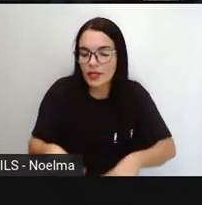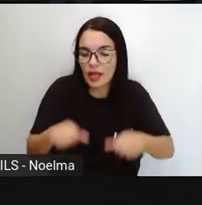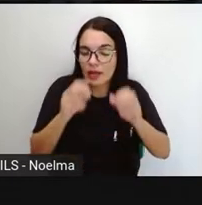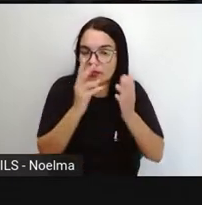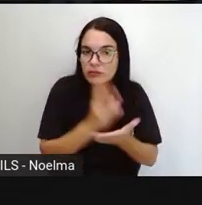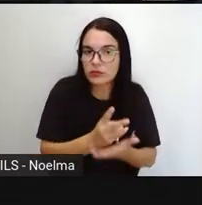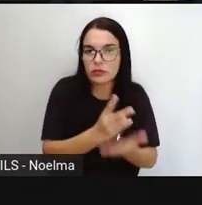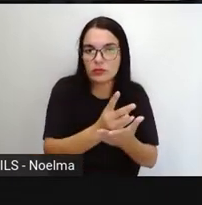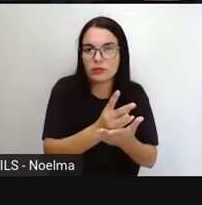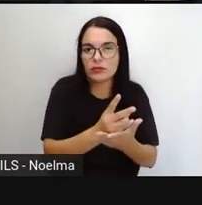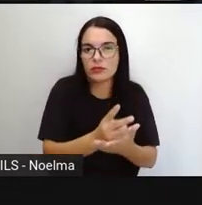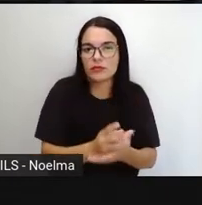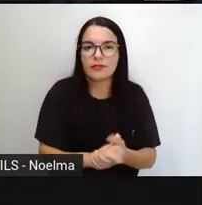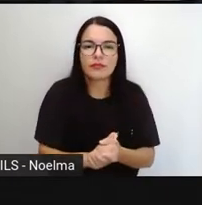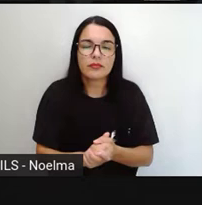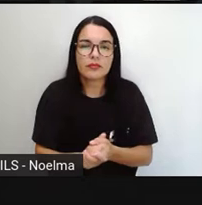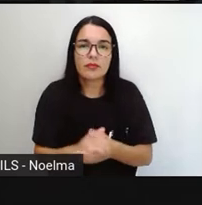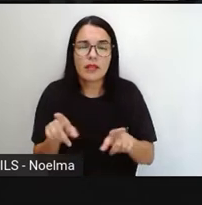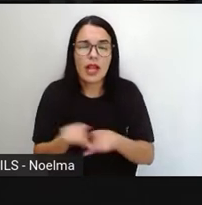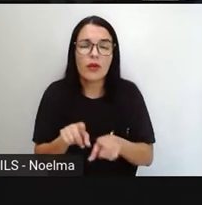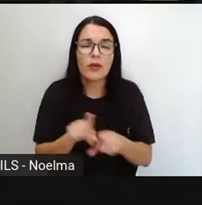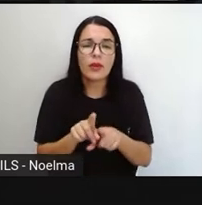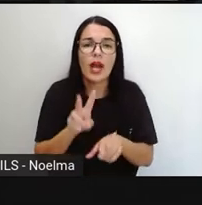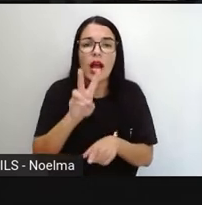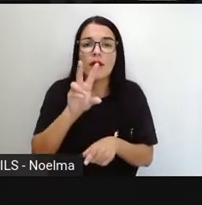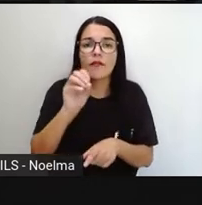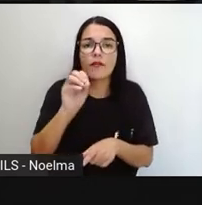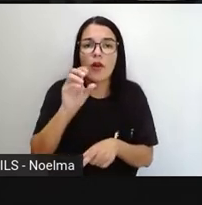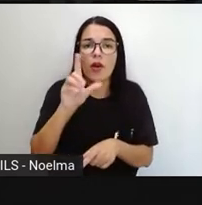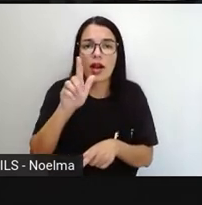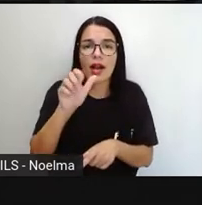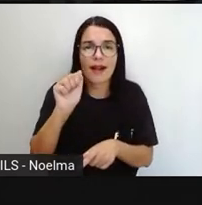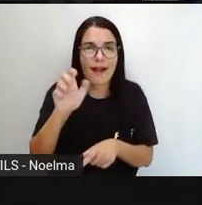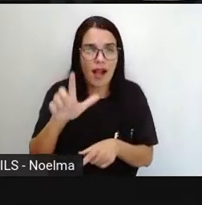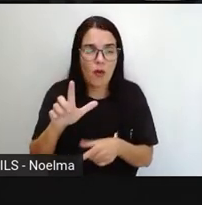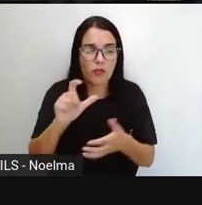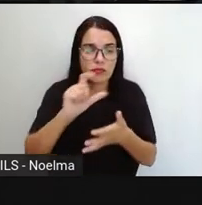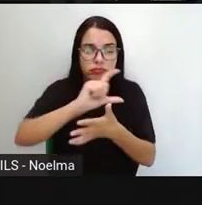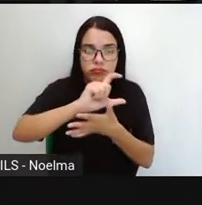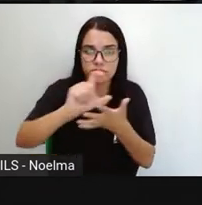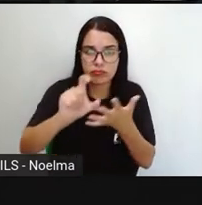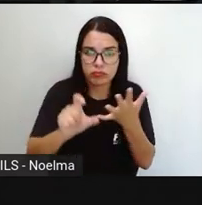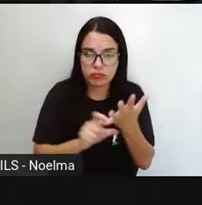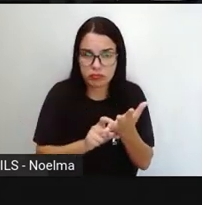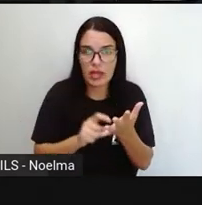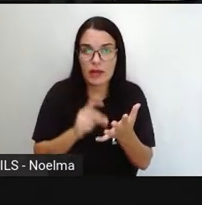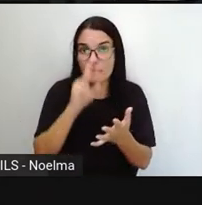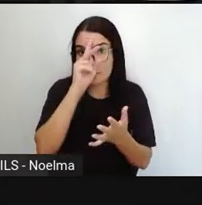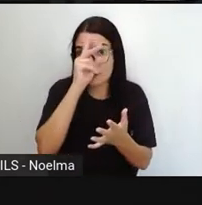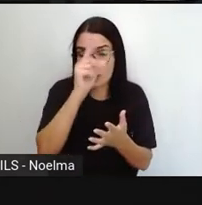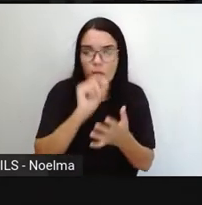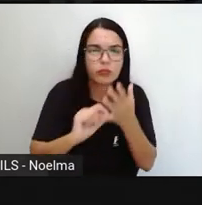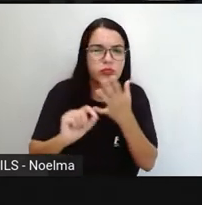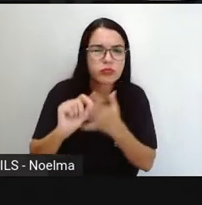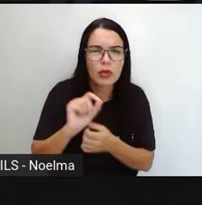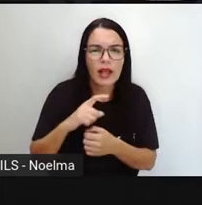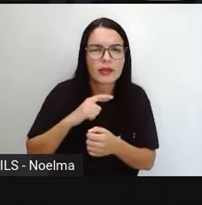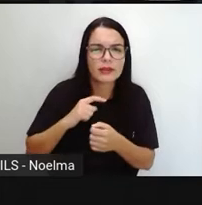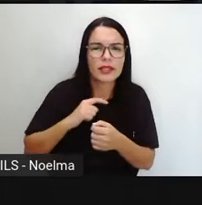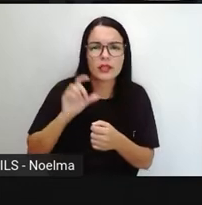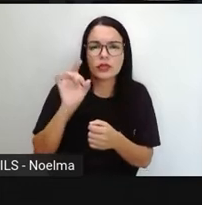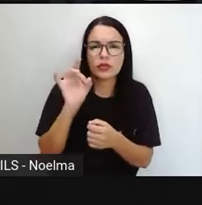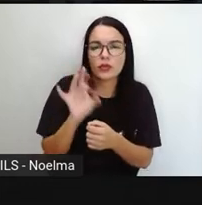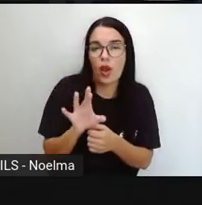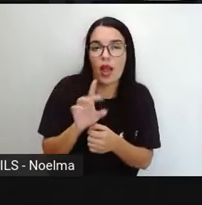permanece. A vogal temática, ela refere-se à vogal que vem logo após o radical. E a gente já